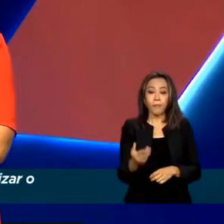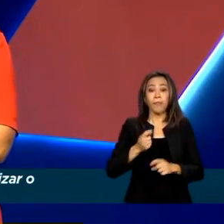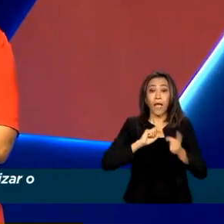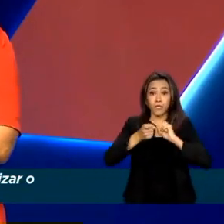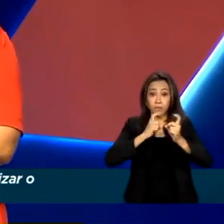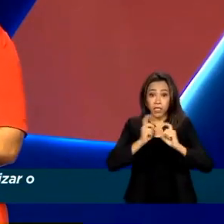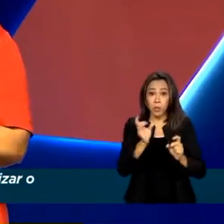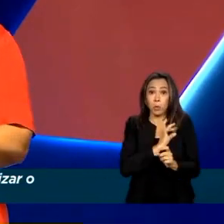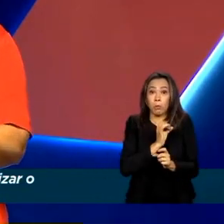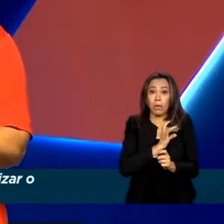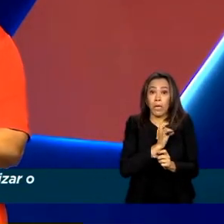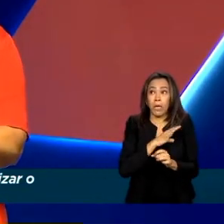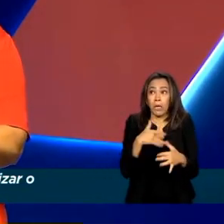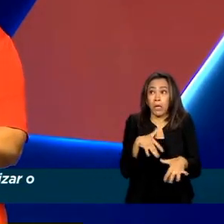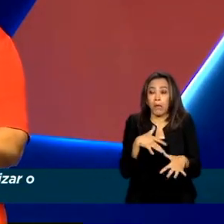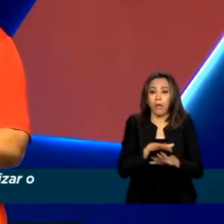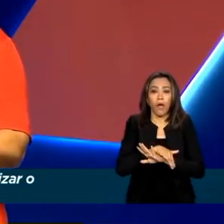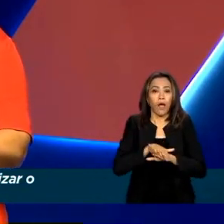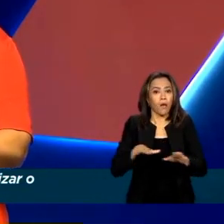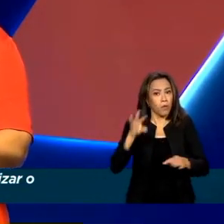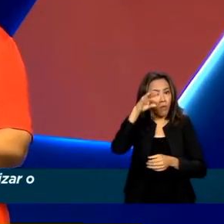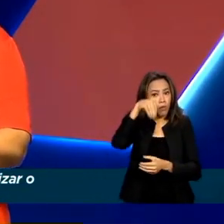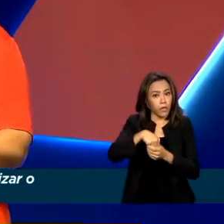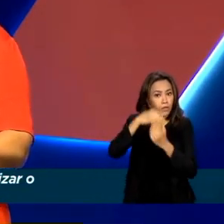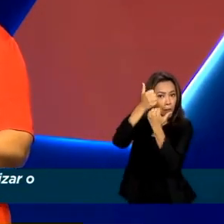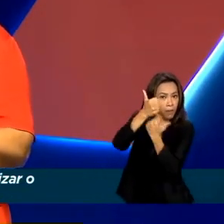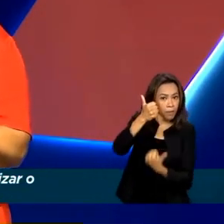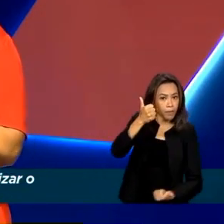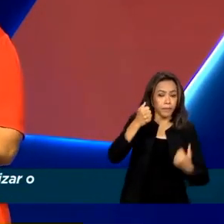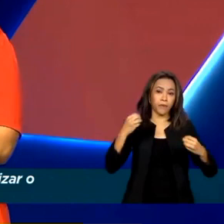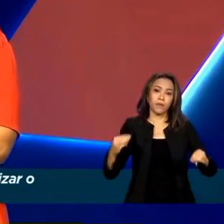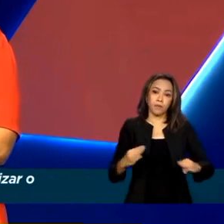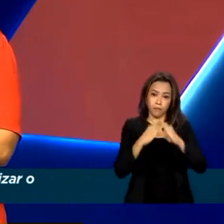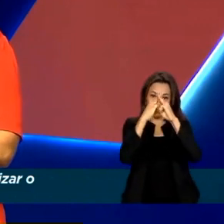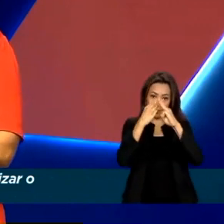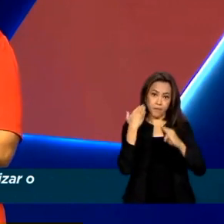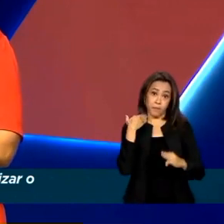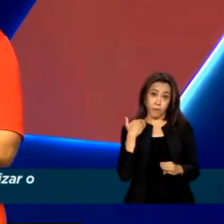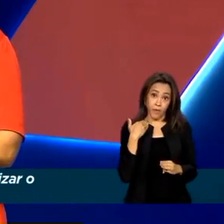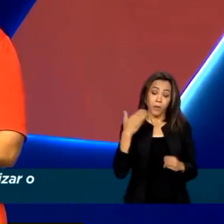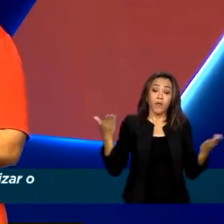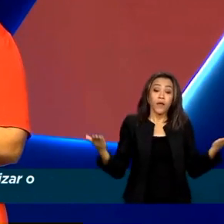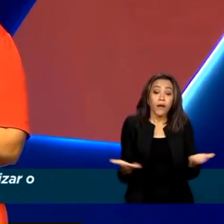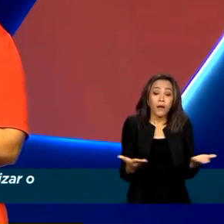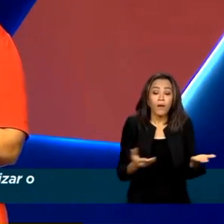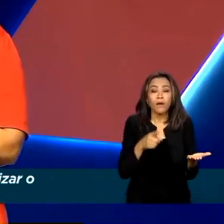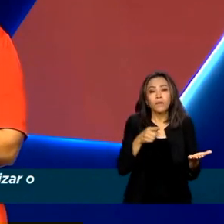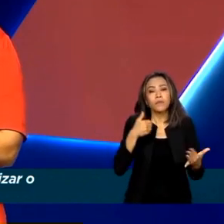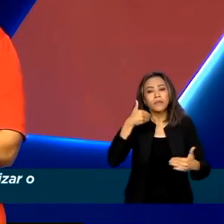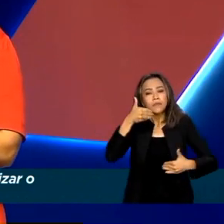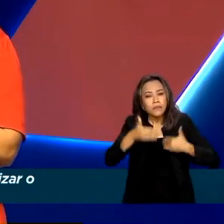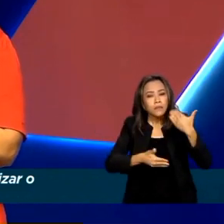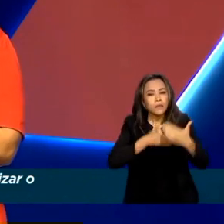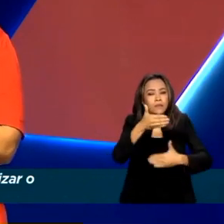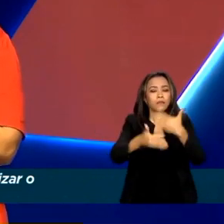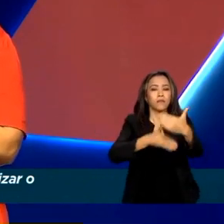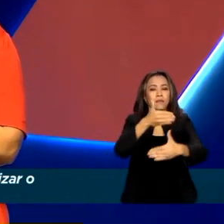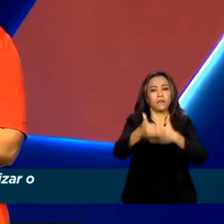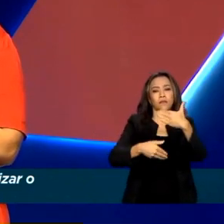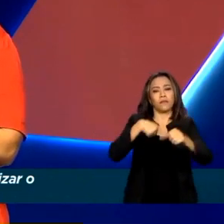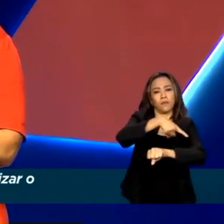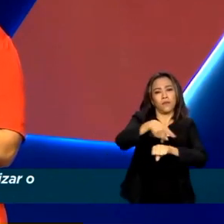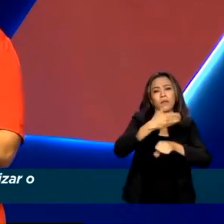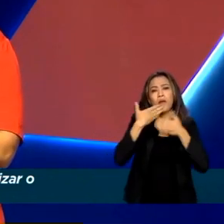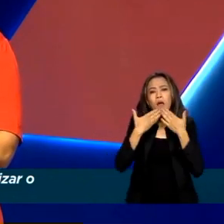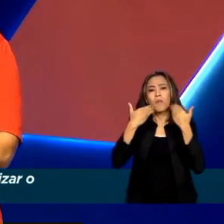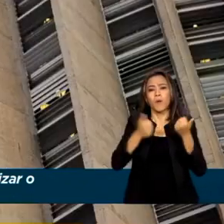A nova Caixa nasce com esse espírito e compromisso com a reconstrução do país e a melhoria da qualidade de